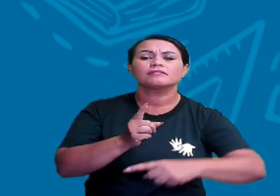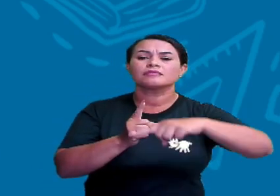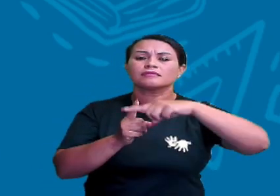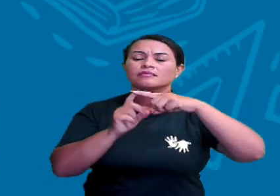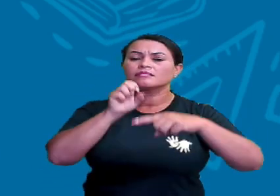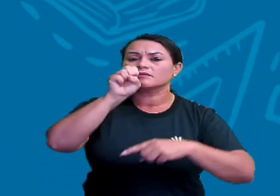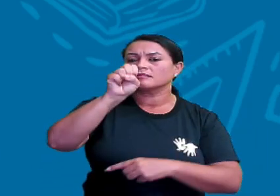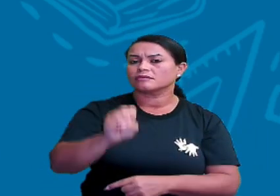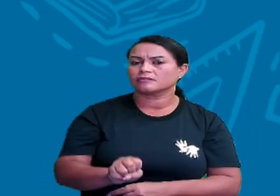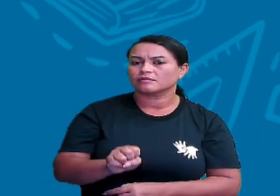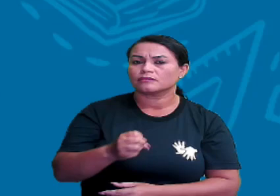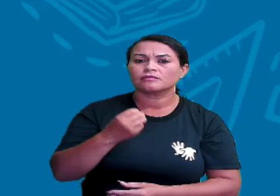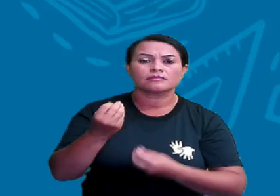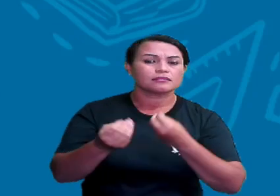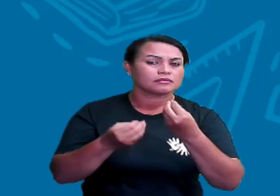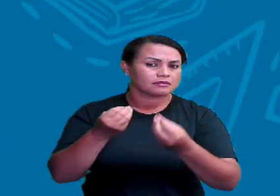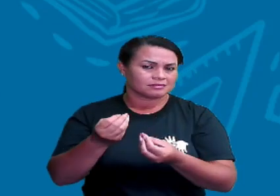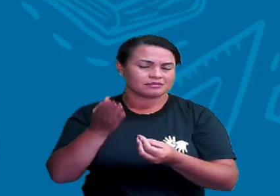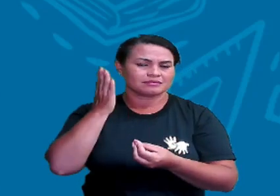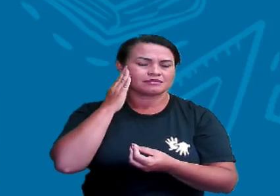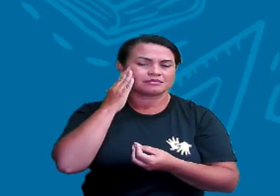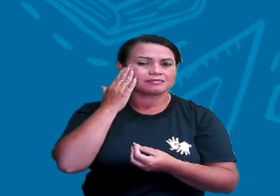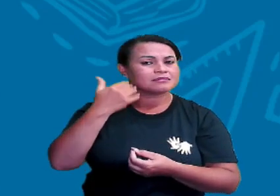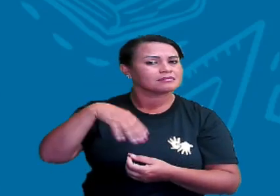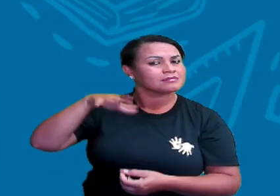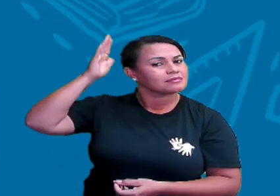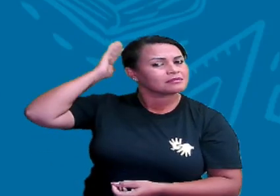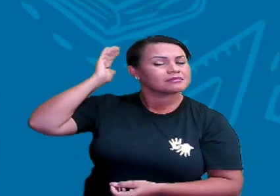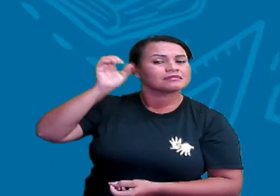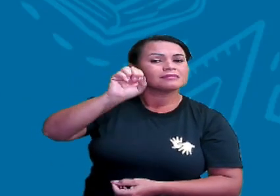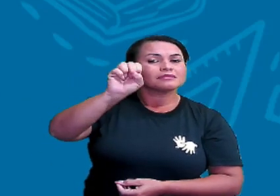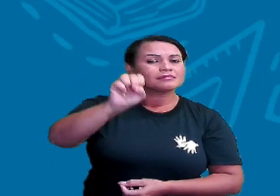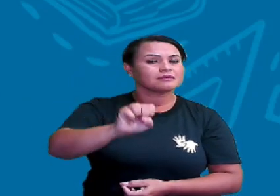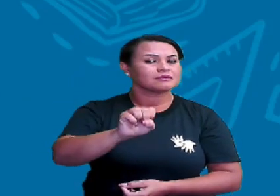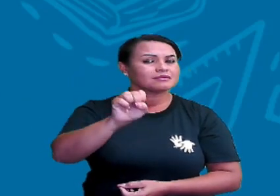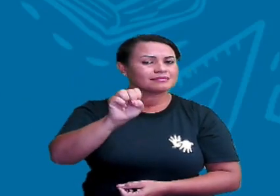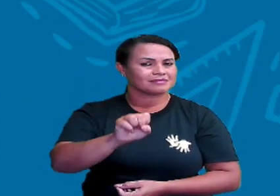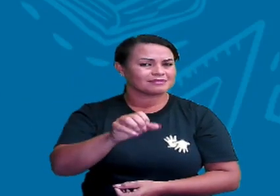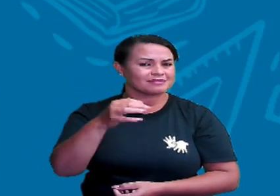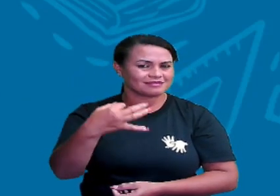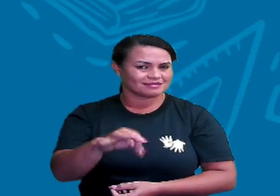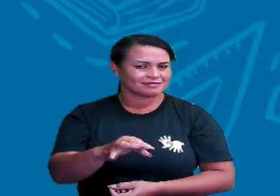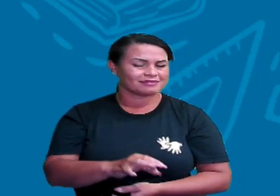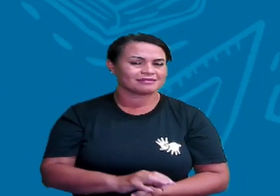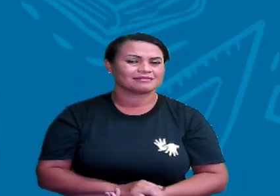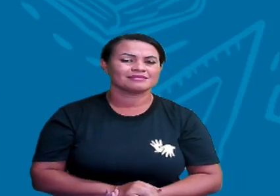começa a localização, ó, pelas costas já que é o Sul. Tá bom, gente?